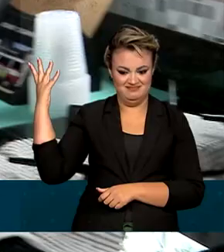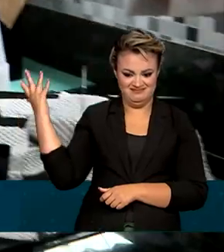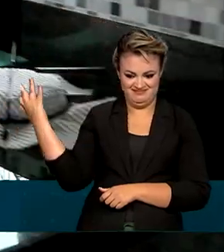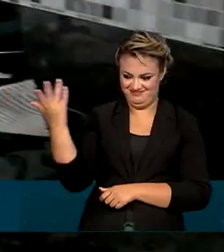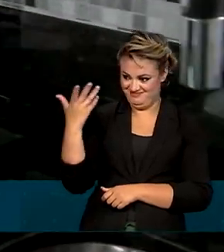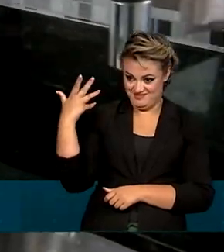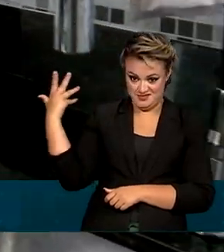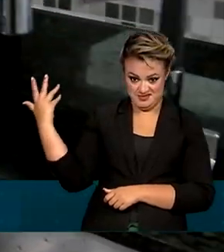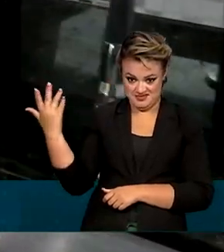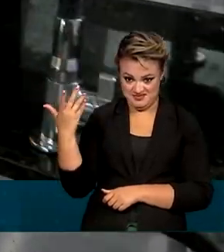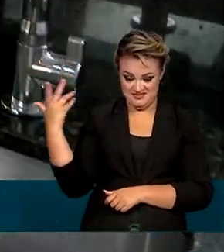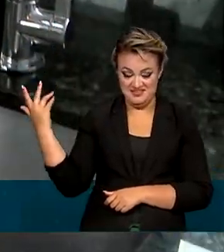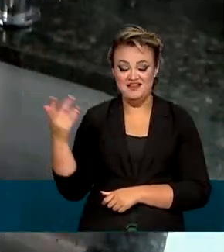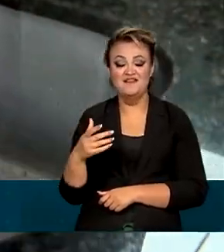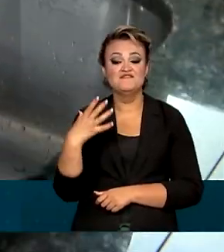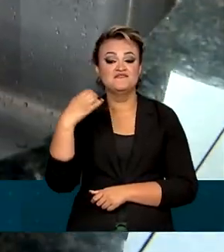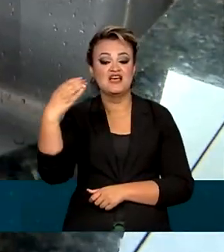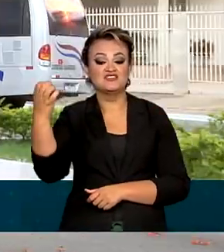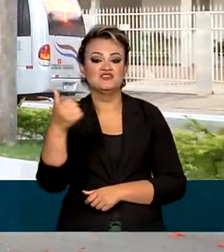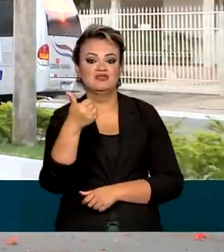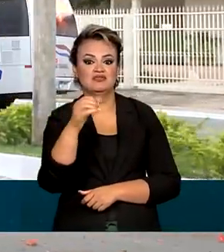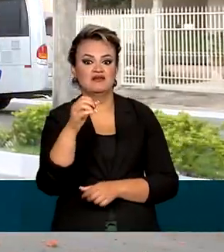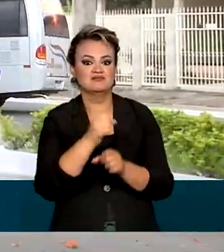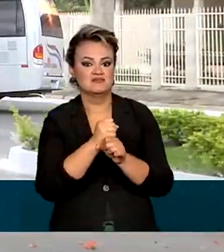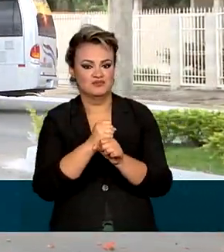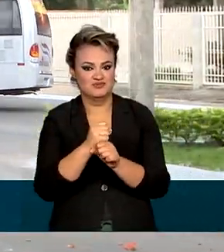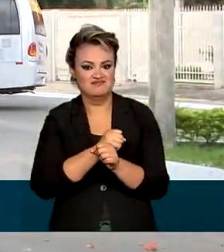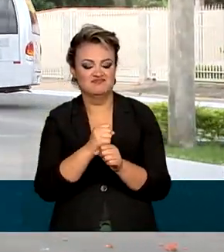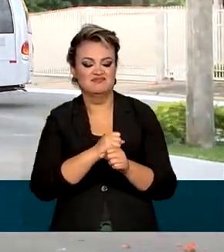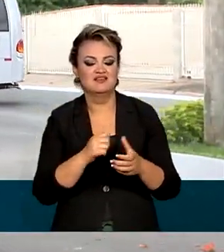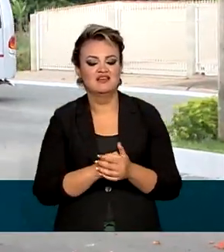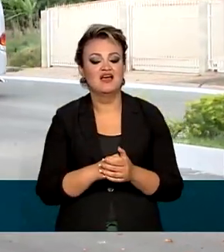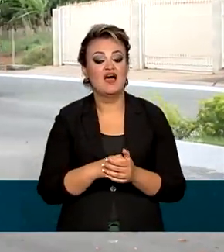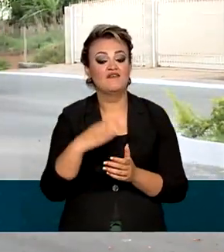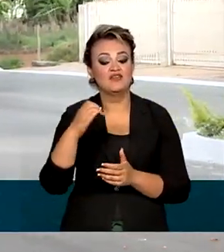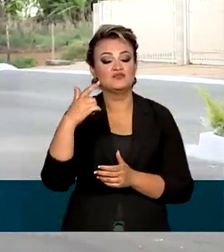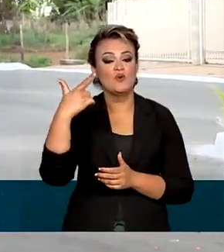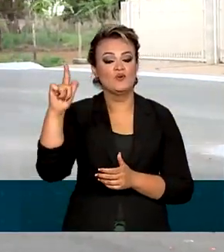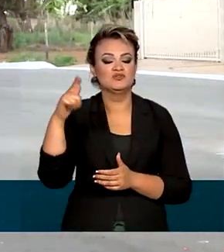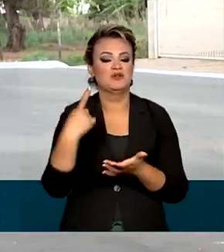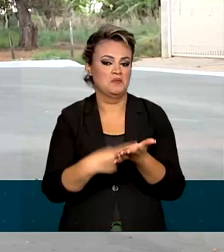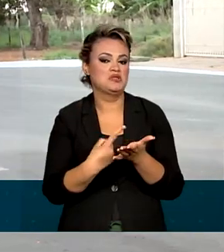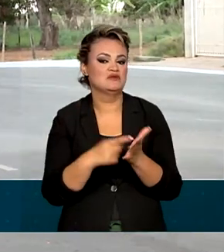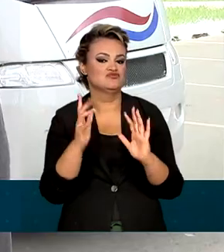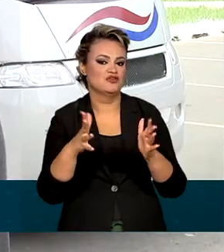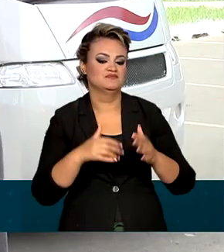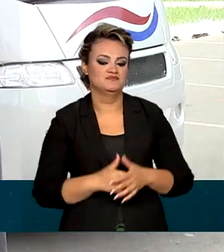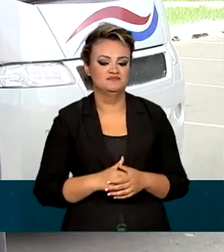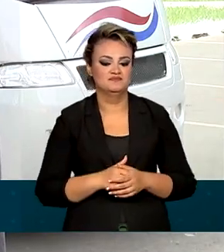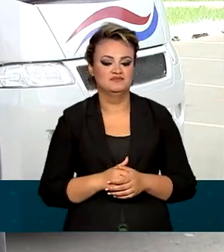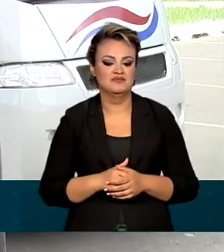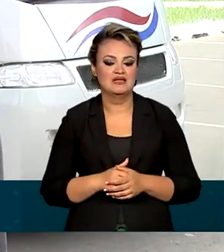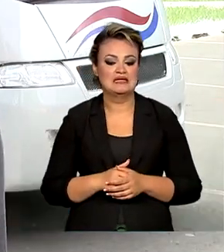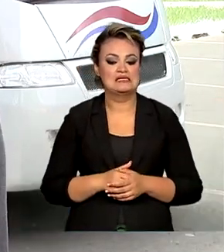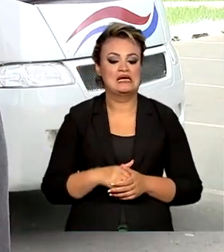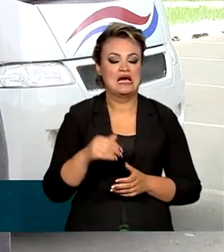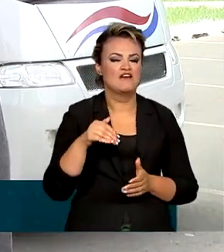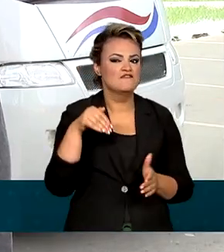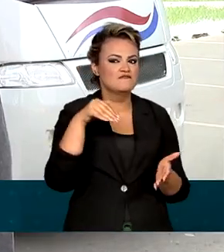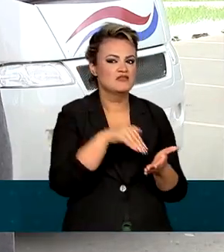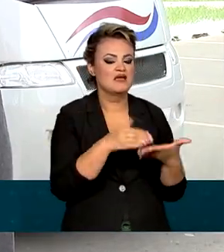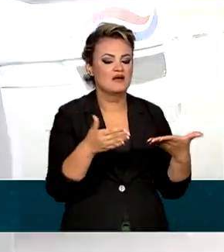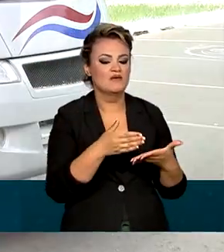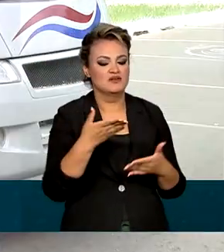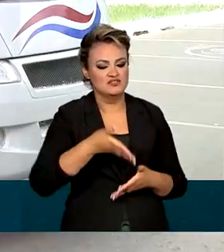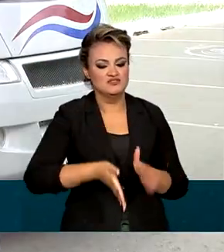com a casa na estrada há 10 anos e a próxima viagem já está marcada. No final do ano a gente já